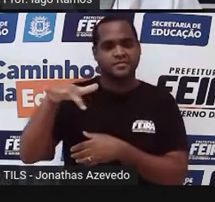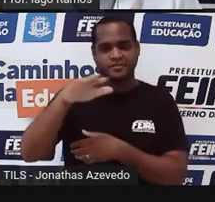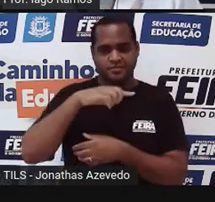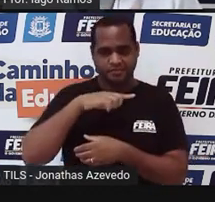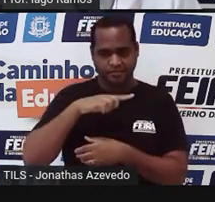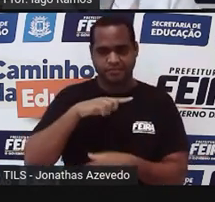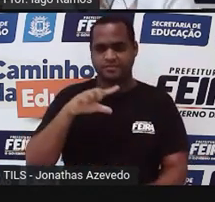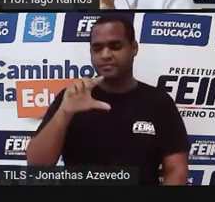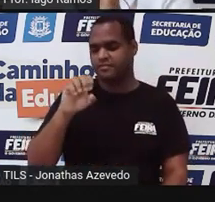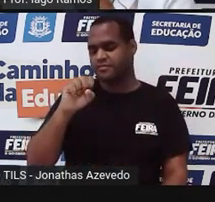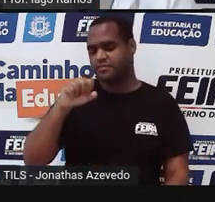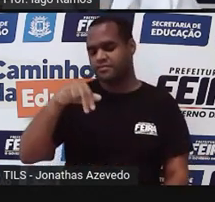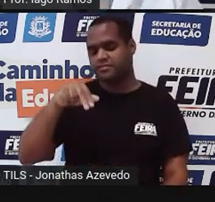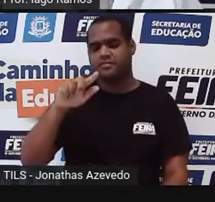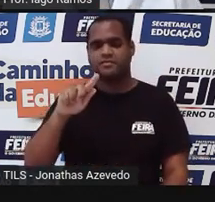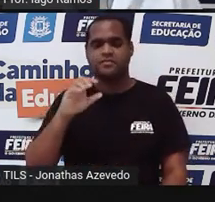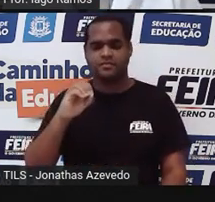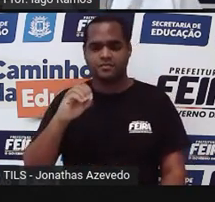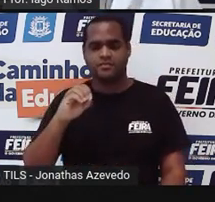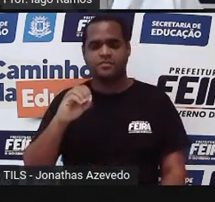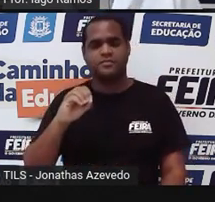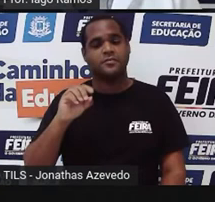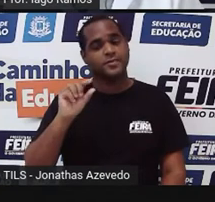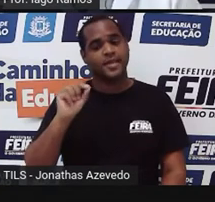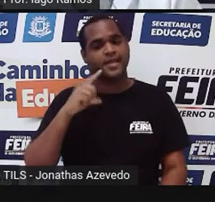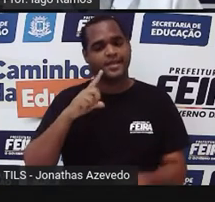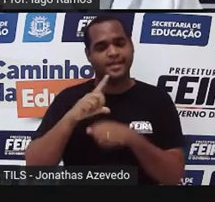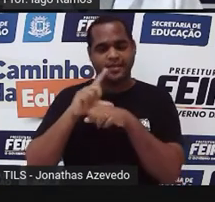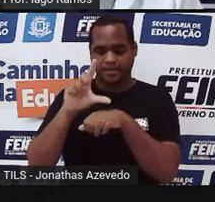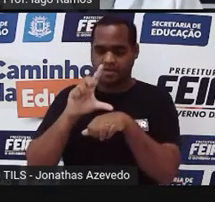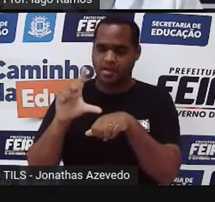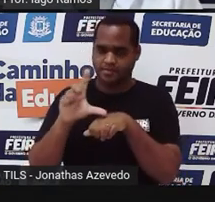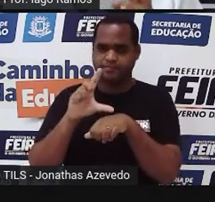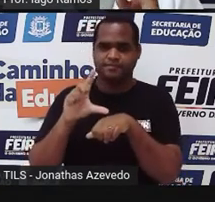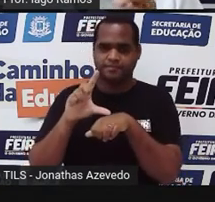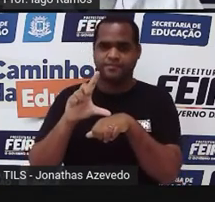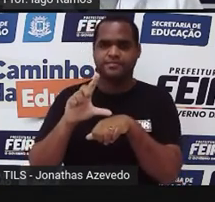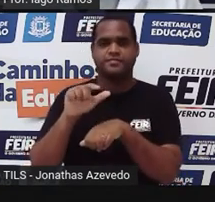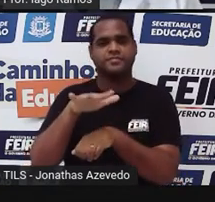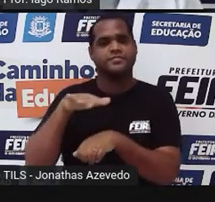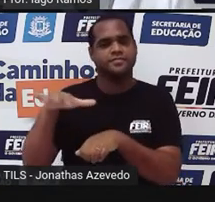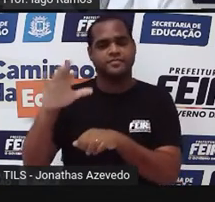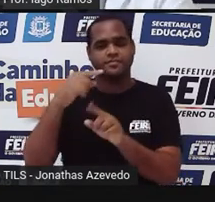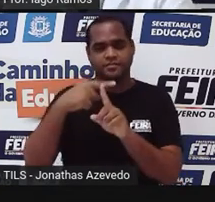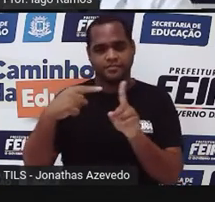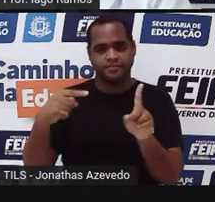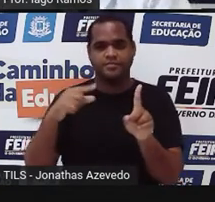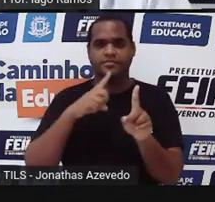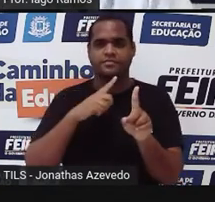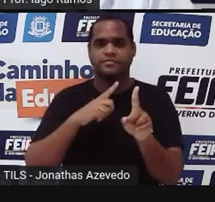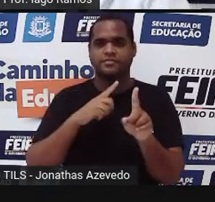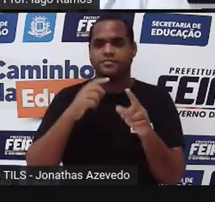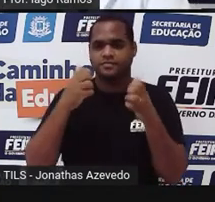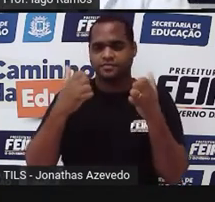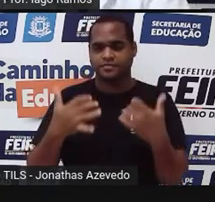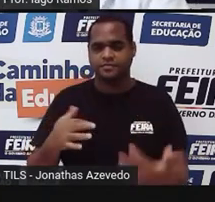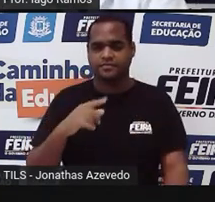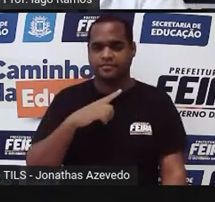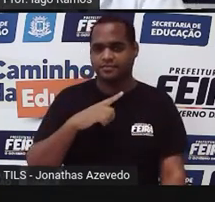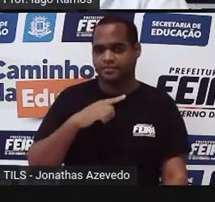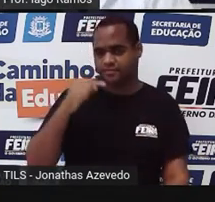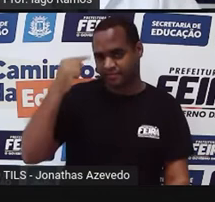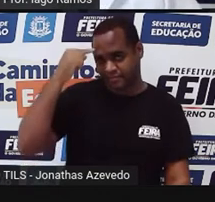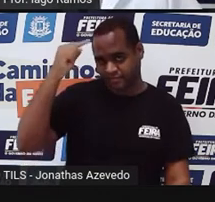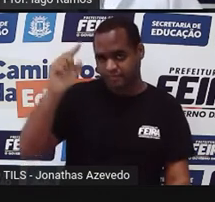losango, aquele que está em lilás. A área dele vai ser metade do produto entre as